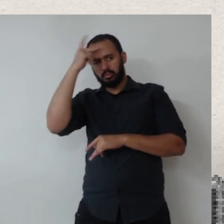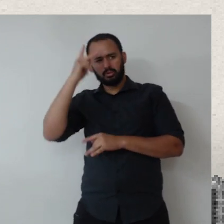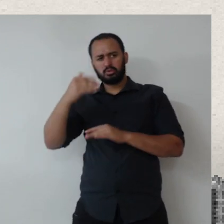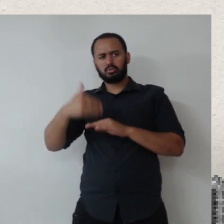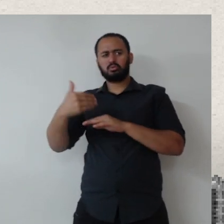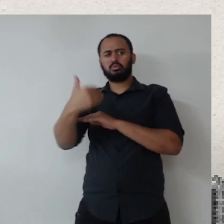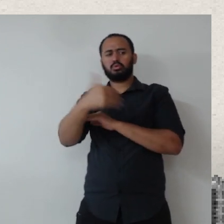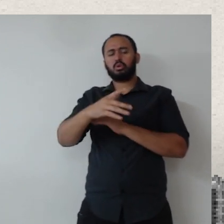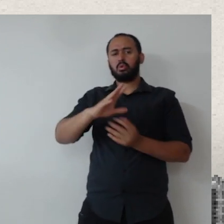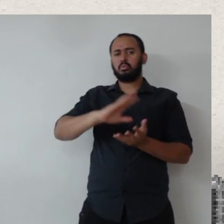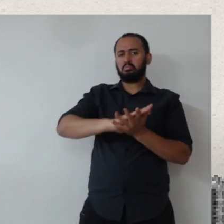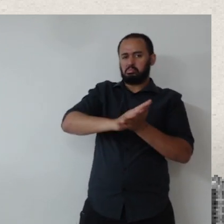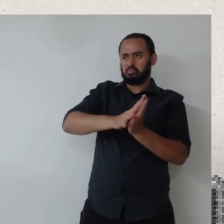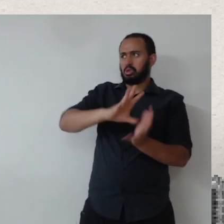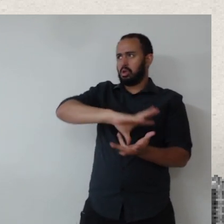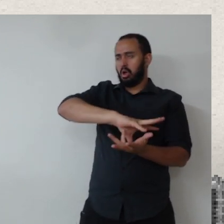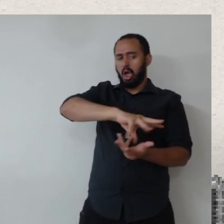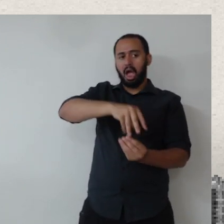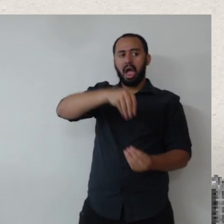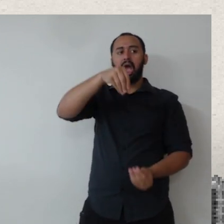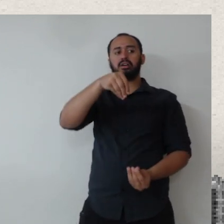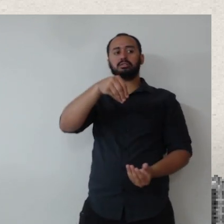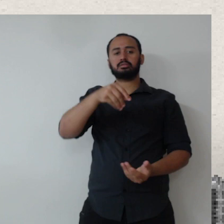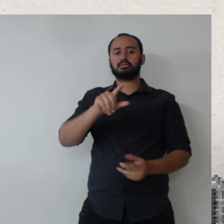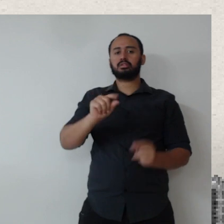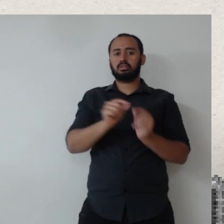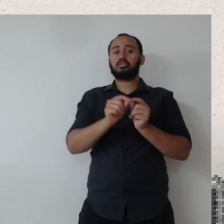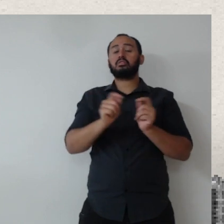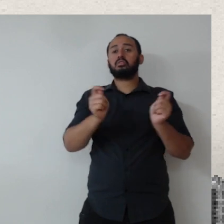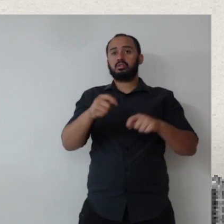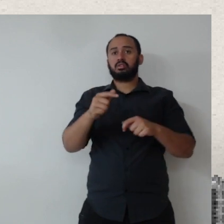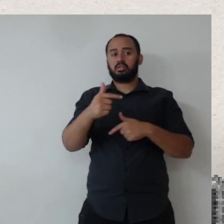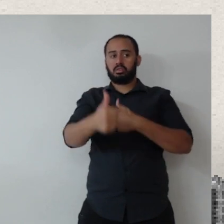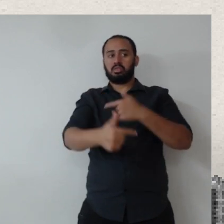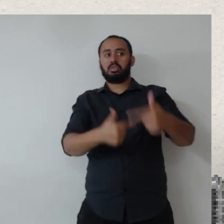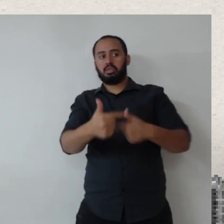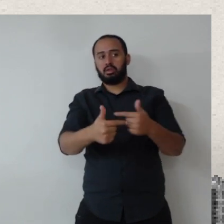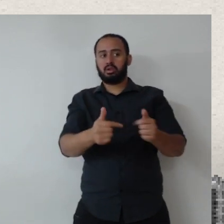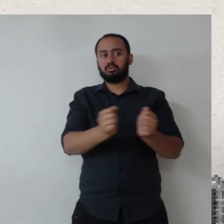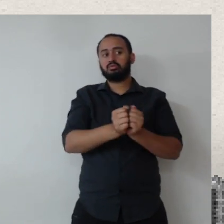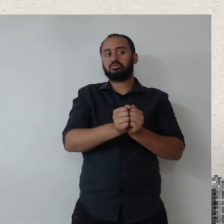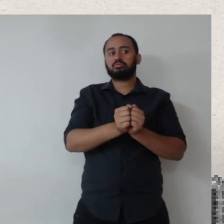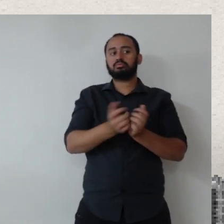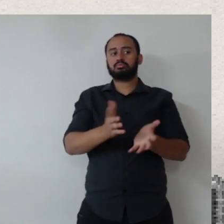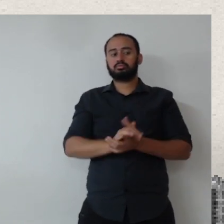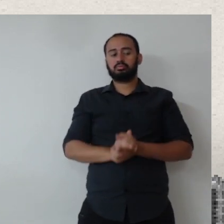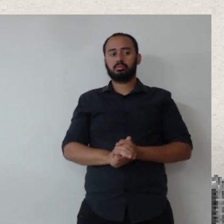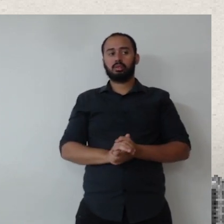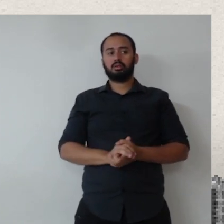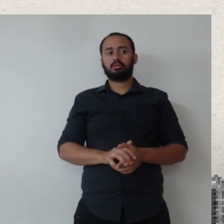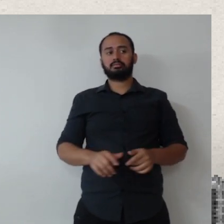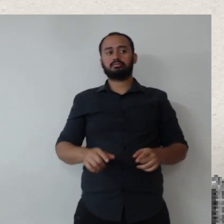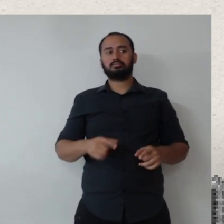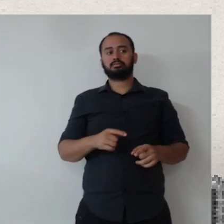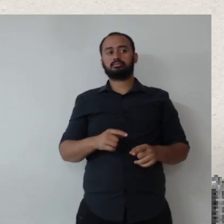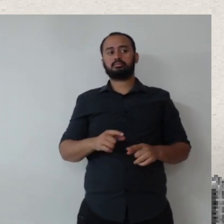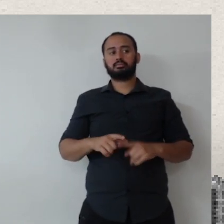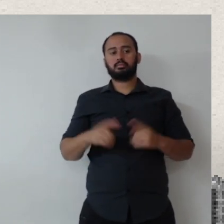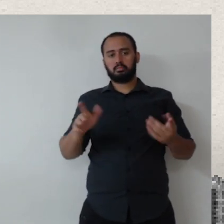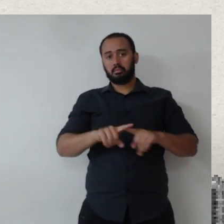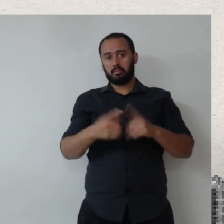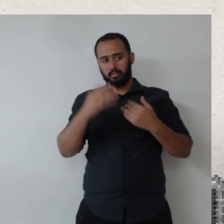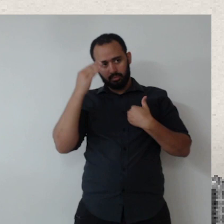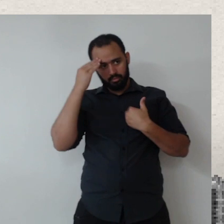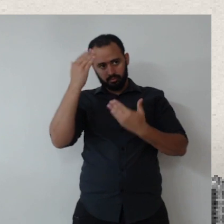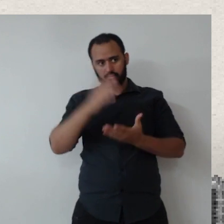isso é muito legal, porque dá para fazer esse trabalho integrado, né? Mas tá, respondeu,